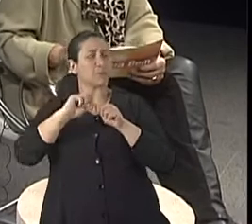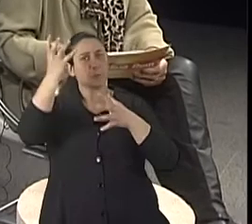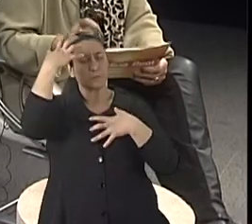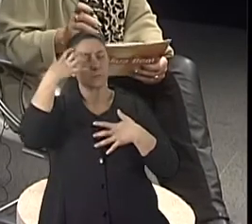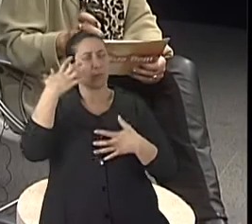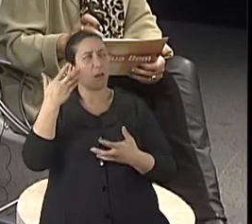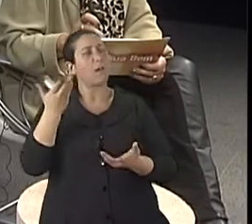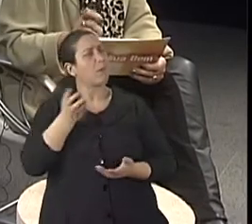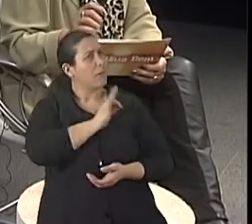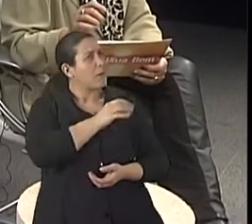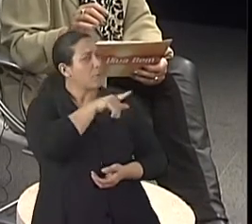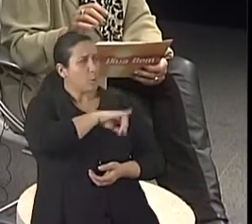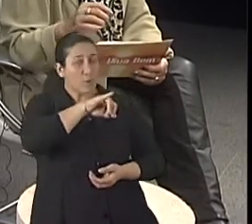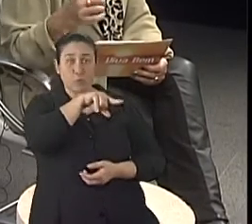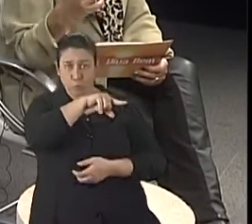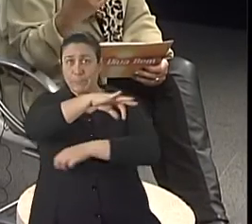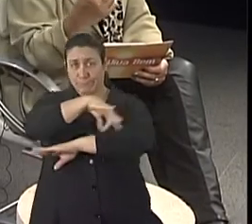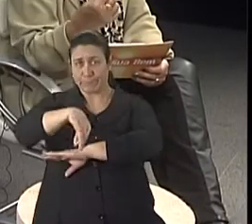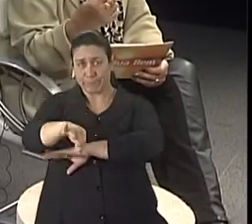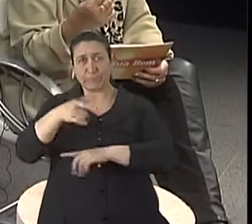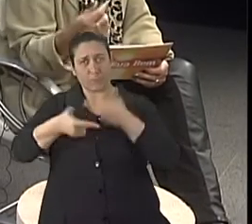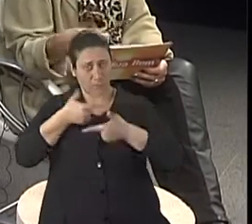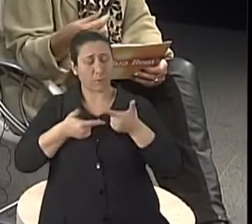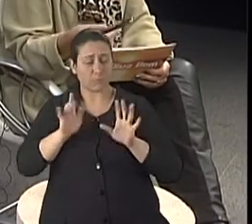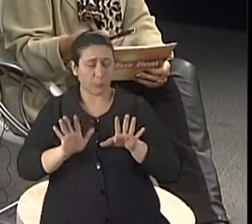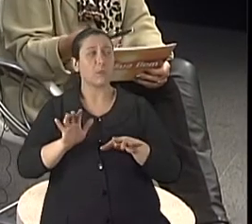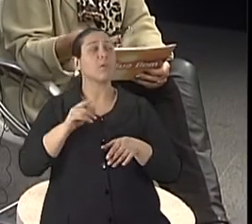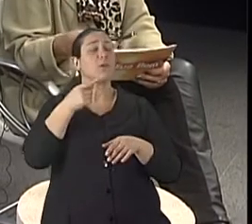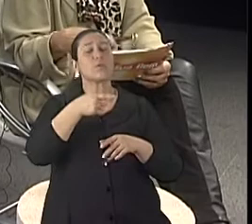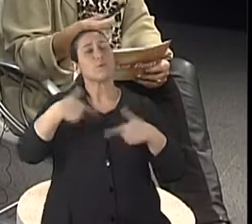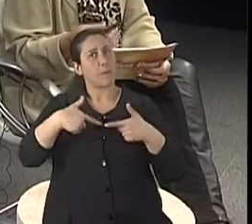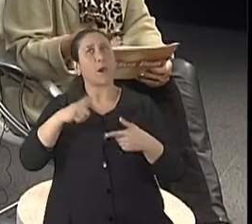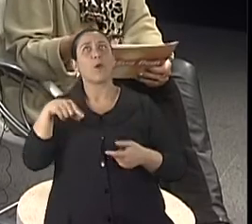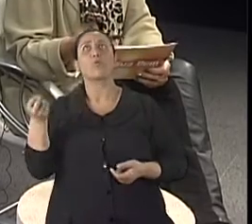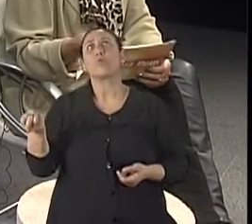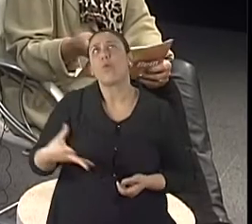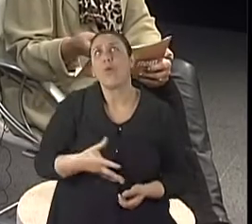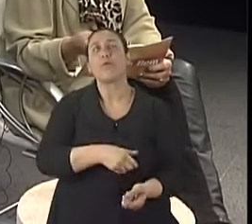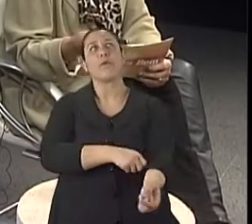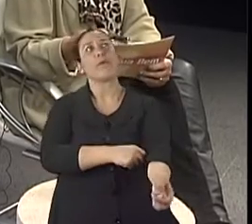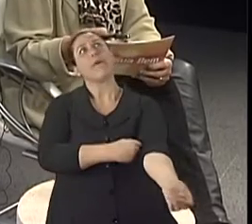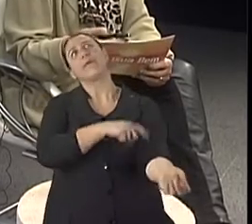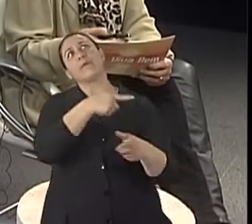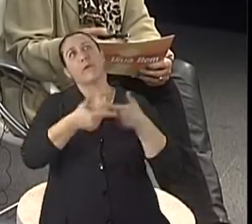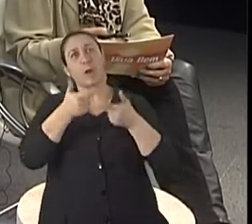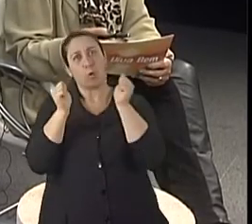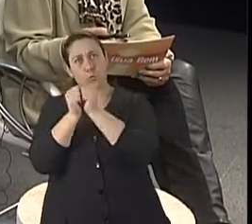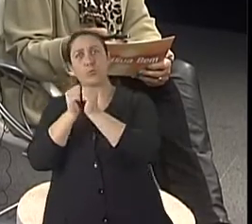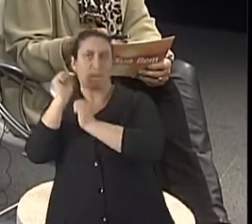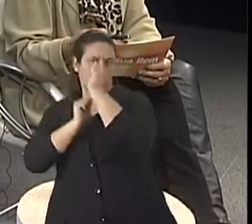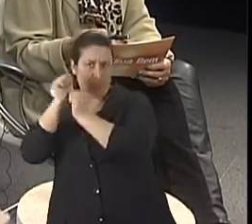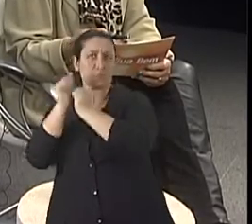para nós é o seguinte. Que tu, como arquiteta, tu trabalha com adaptações e tu trabalha com o novo. trabalha junto com as construtoras também.